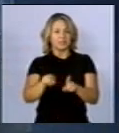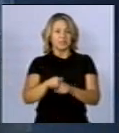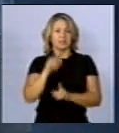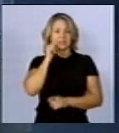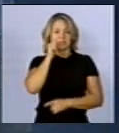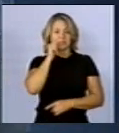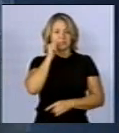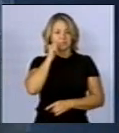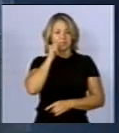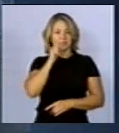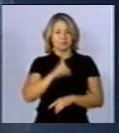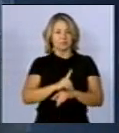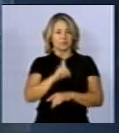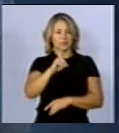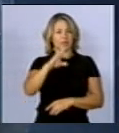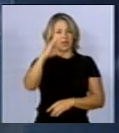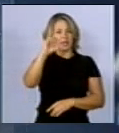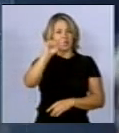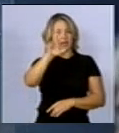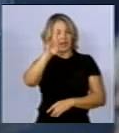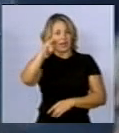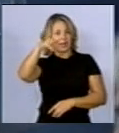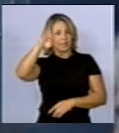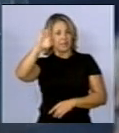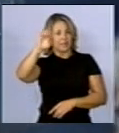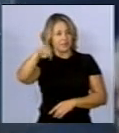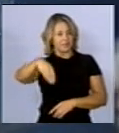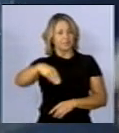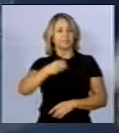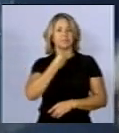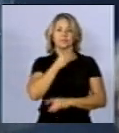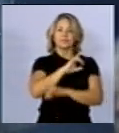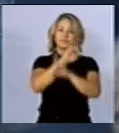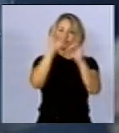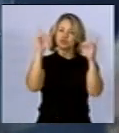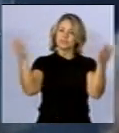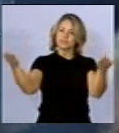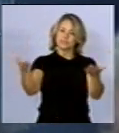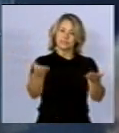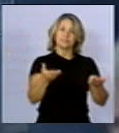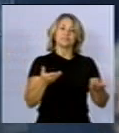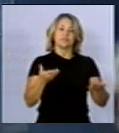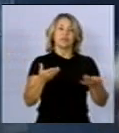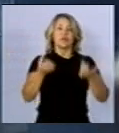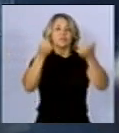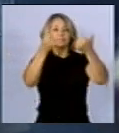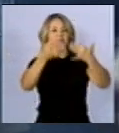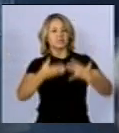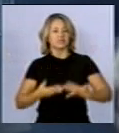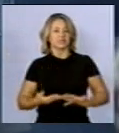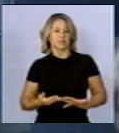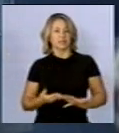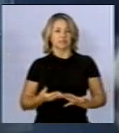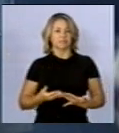Línea de Souza, senhoras e senhores, um bom dia. Eu vou apresentar a contribuição do Cepel para esta audiência pública.